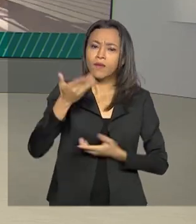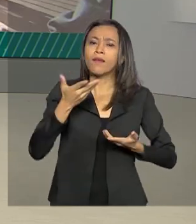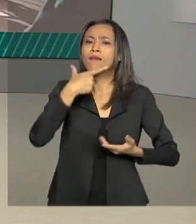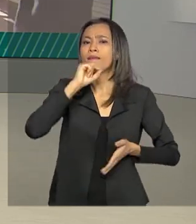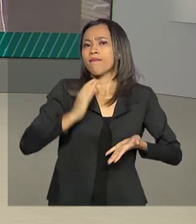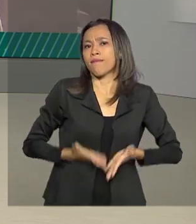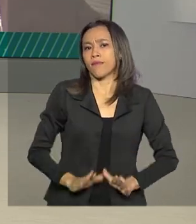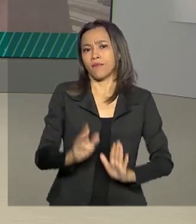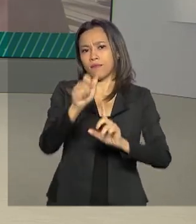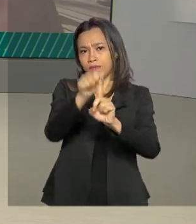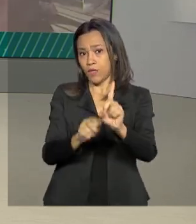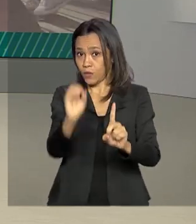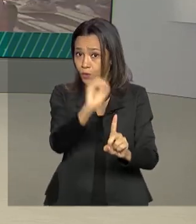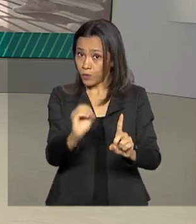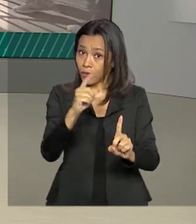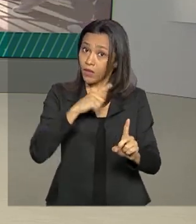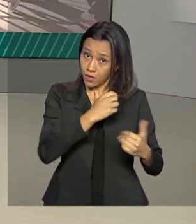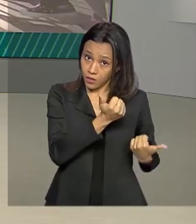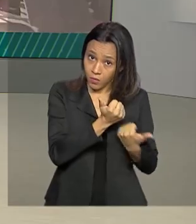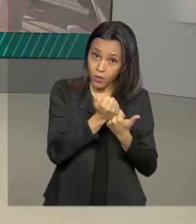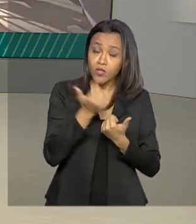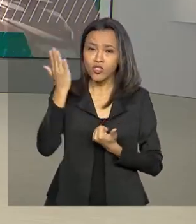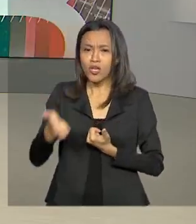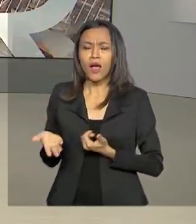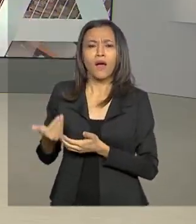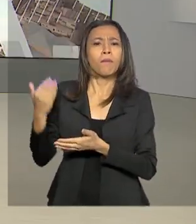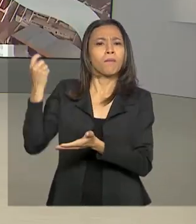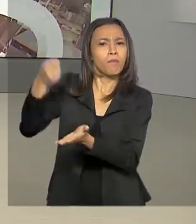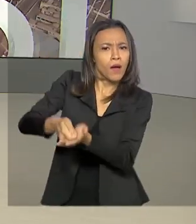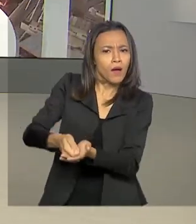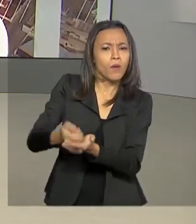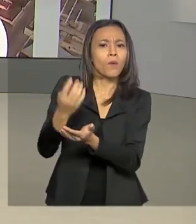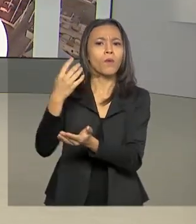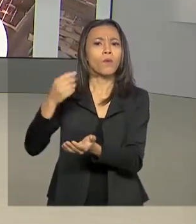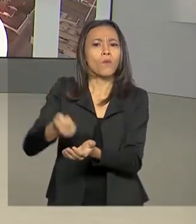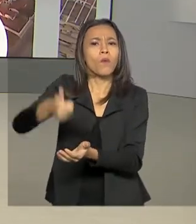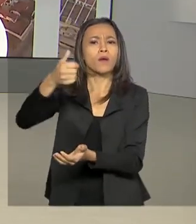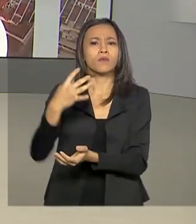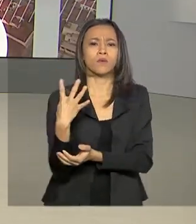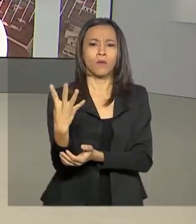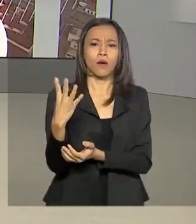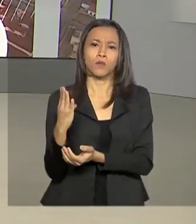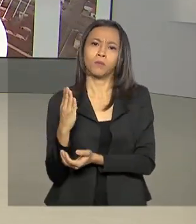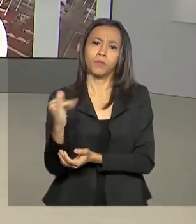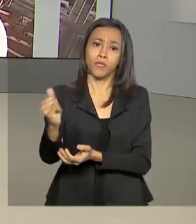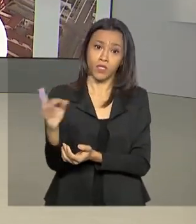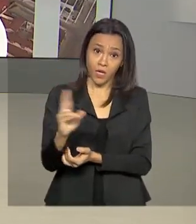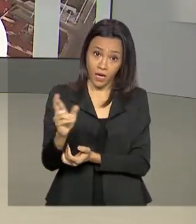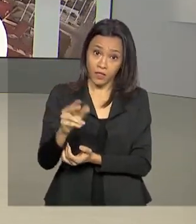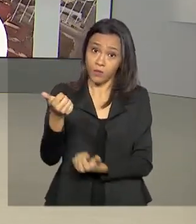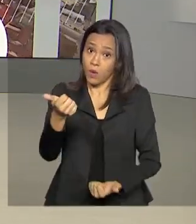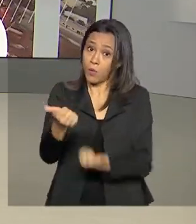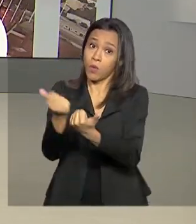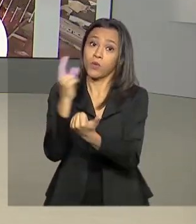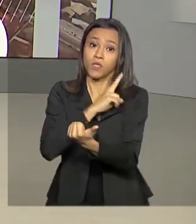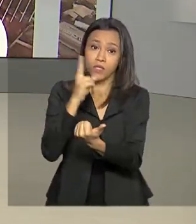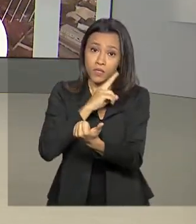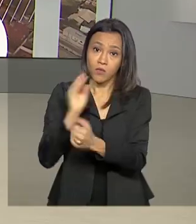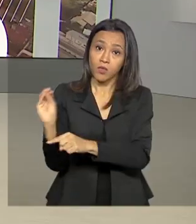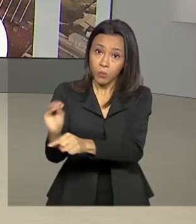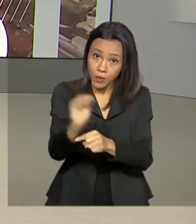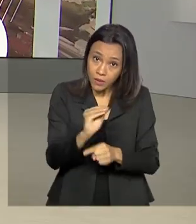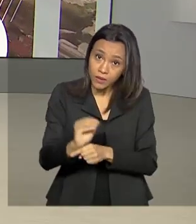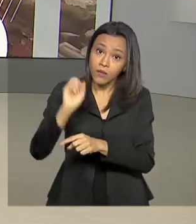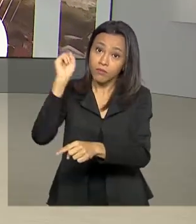outubro. Além do auxílio, também já foram pagos quase 4 bilhões de reais para o benefício emergencial de proteção do